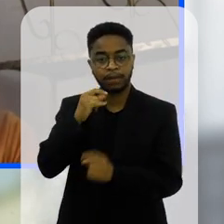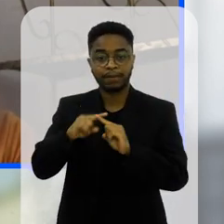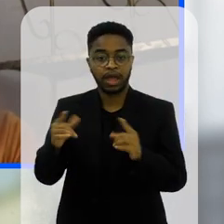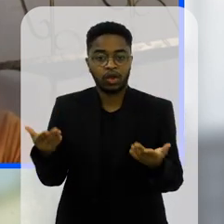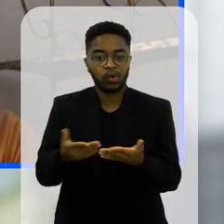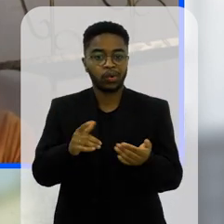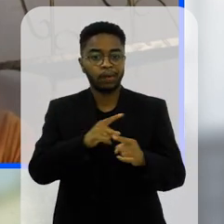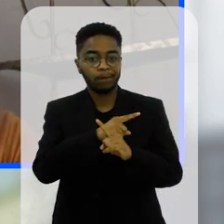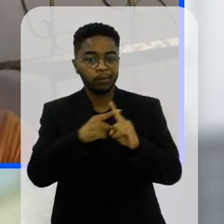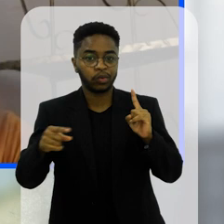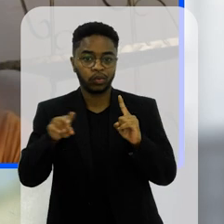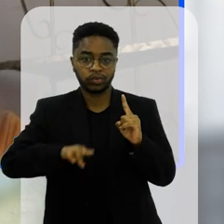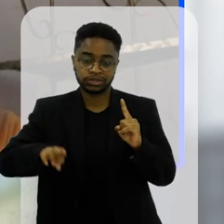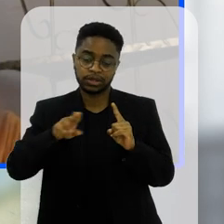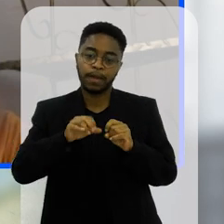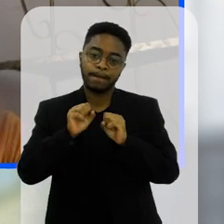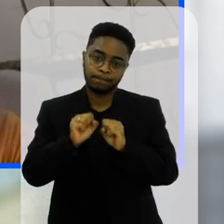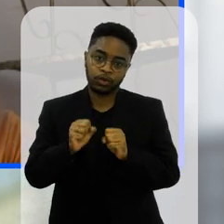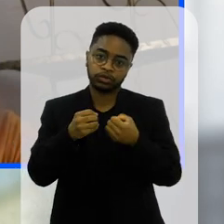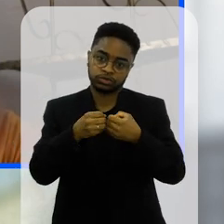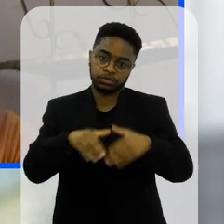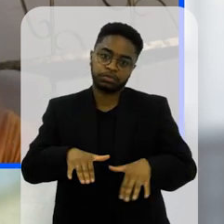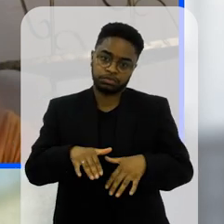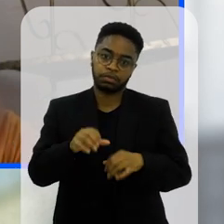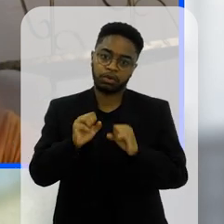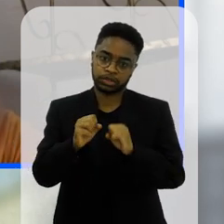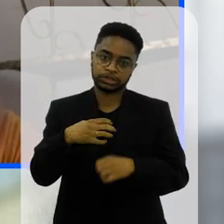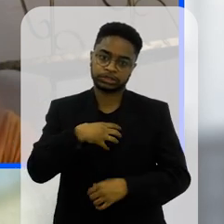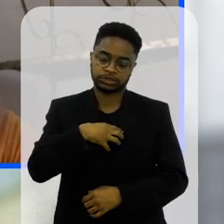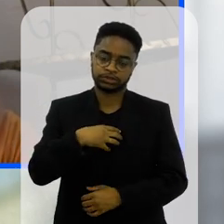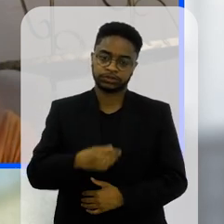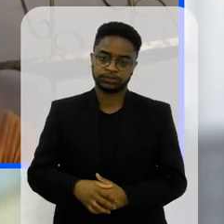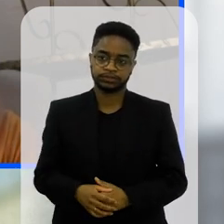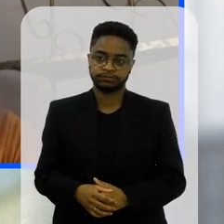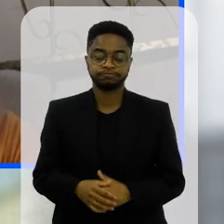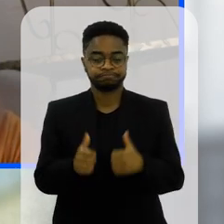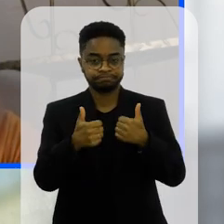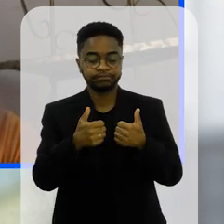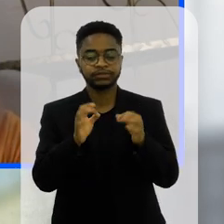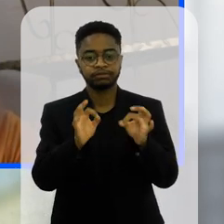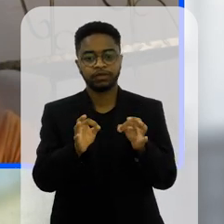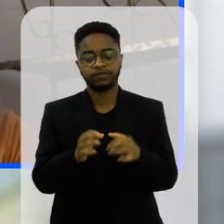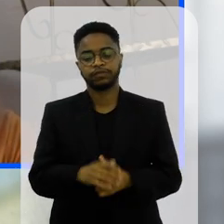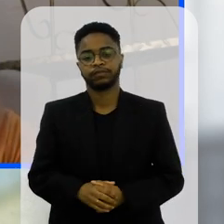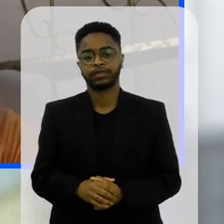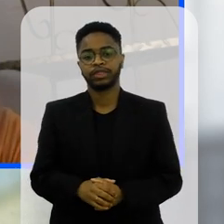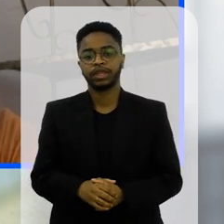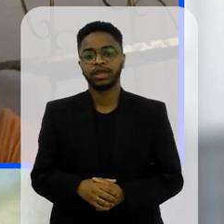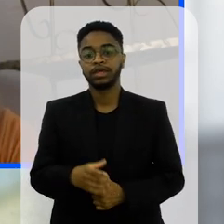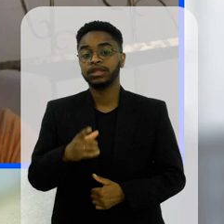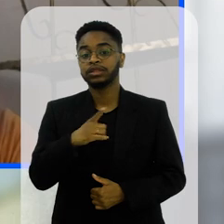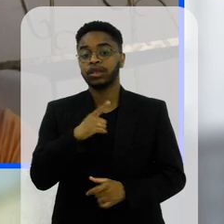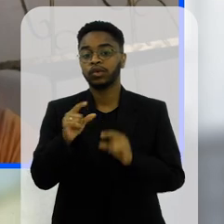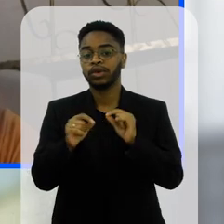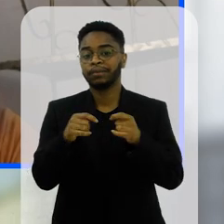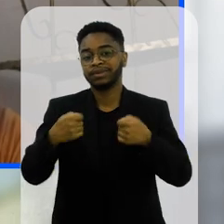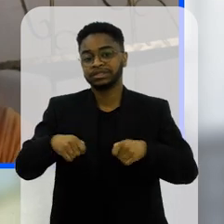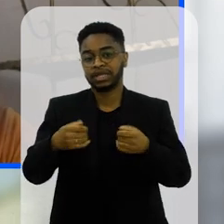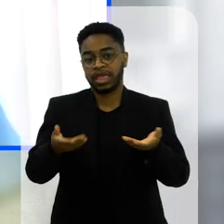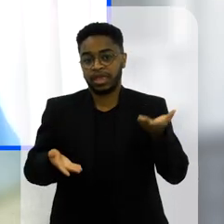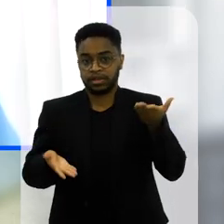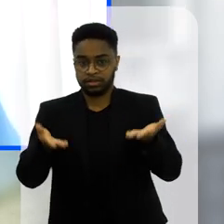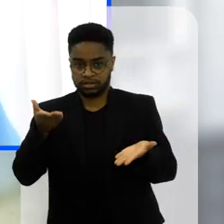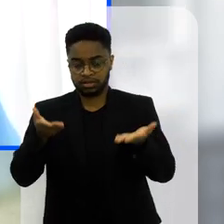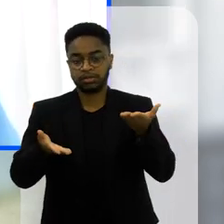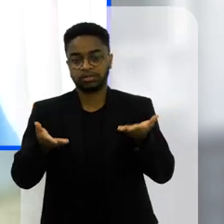que agora com essa proibição possam sentir de alguma forma é perfeito a gente tem primeiro é uma questão de equilíbrio né